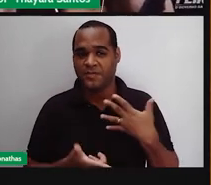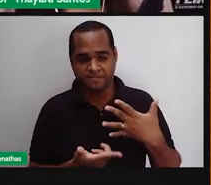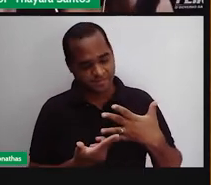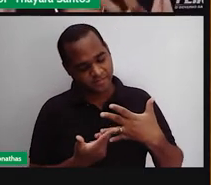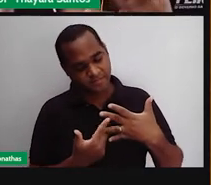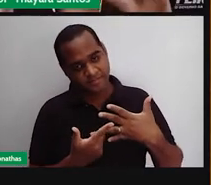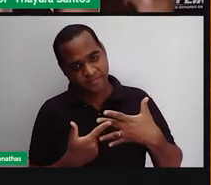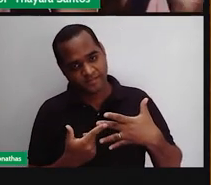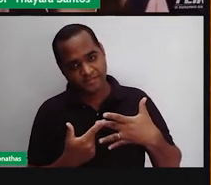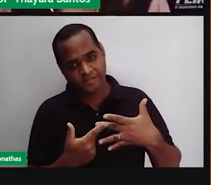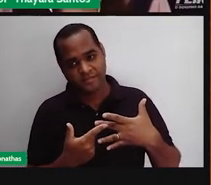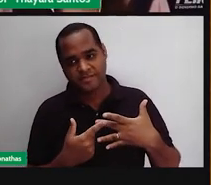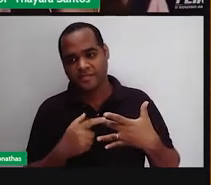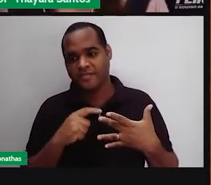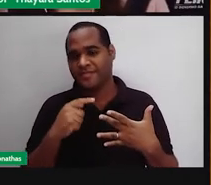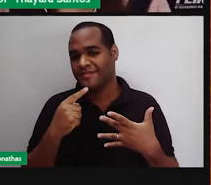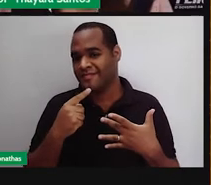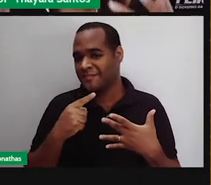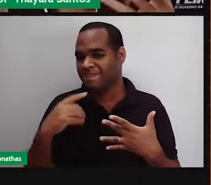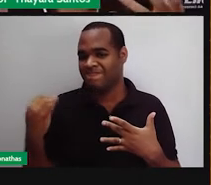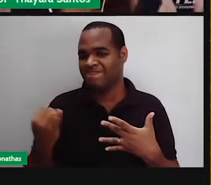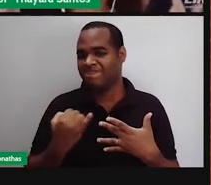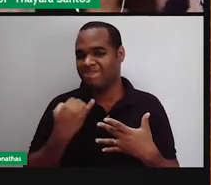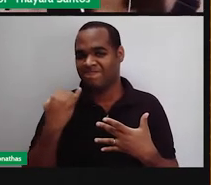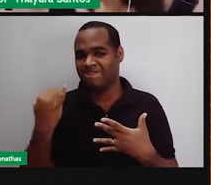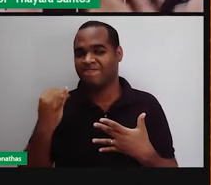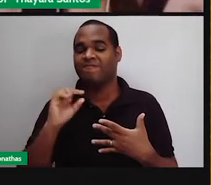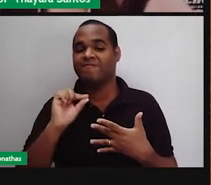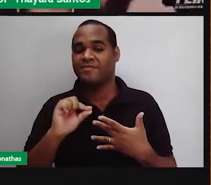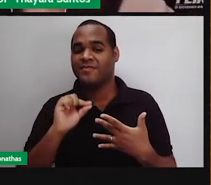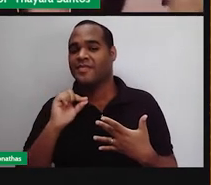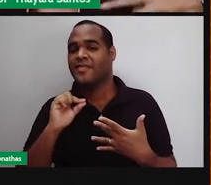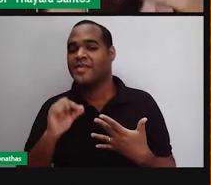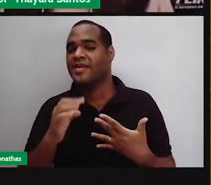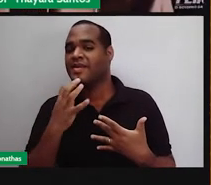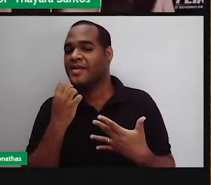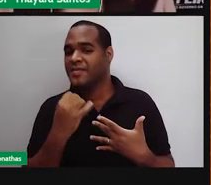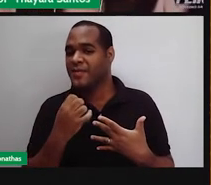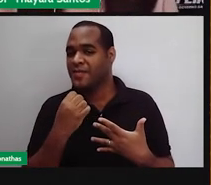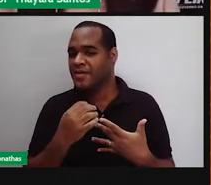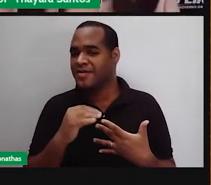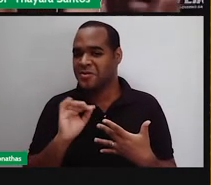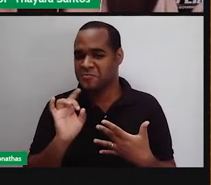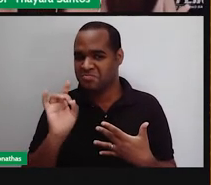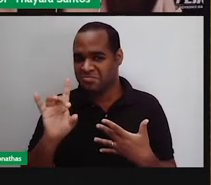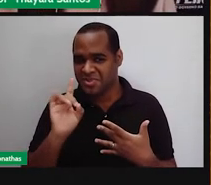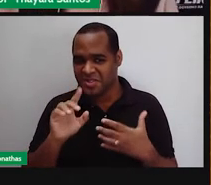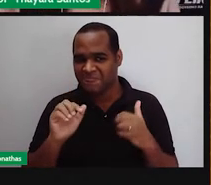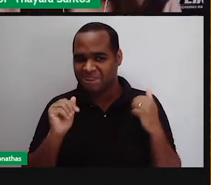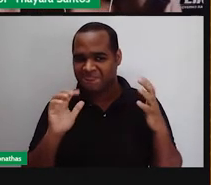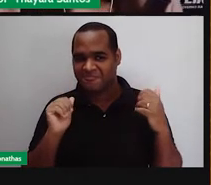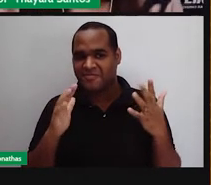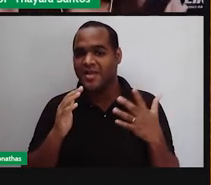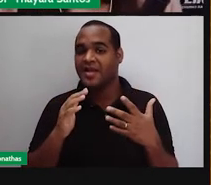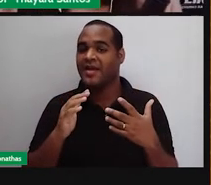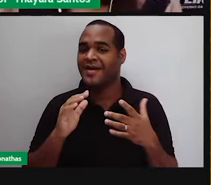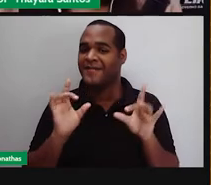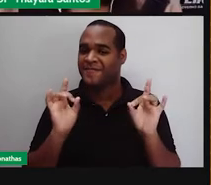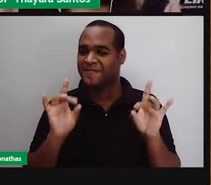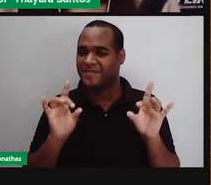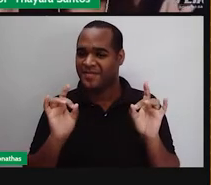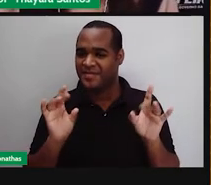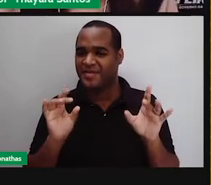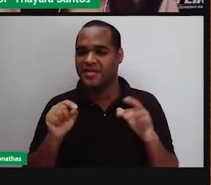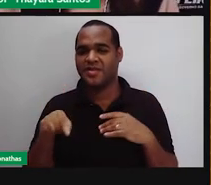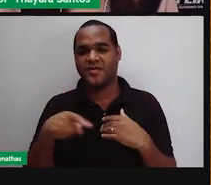Agora, a gente vai falar por um sentido que é... Eu acho que desse... Não sei nem se dá para a gente dizer que é o melhor de todos, mas nessa